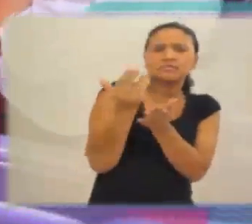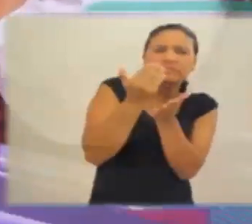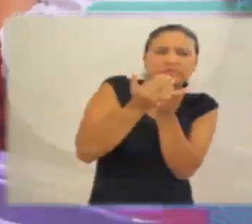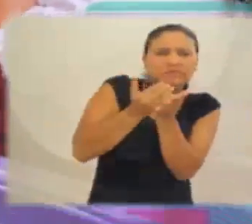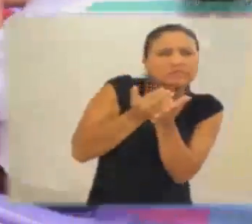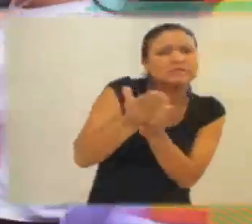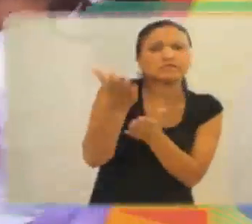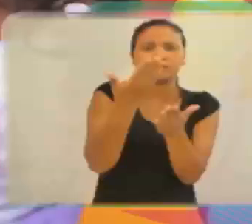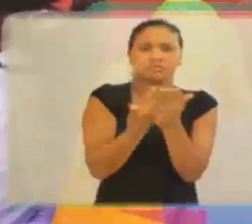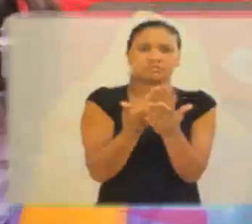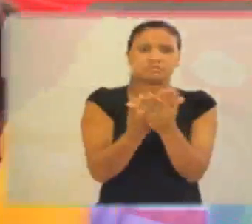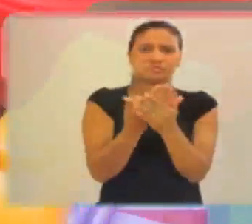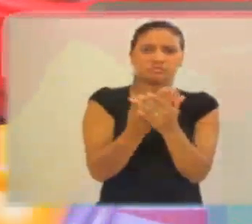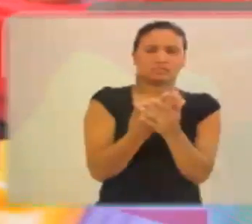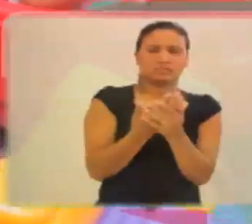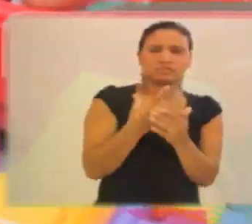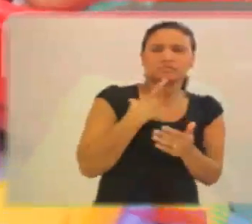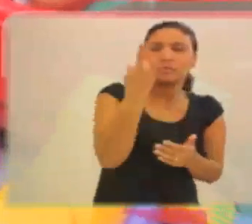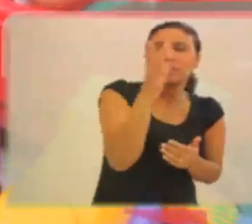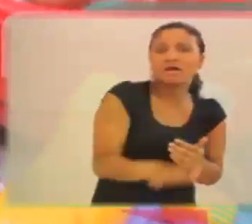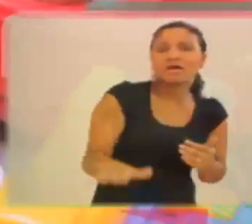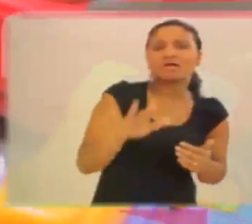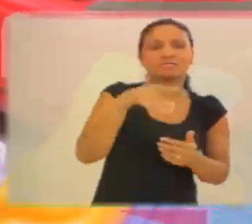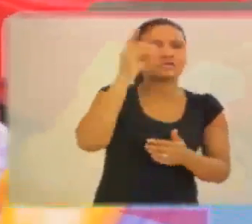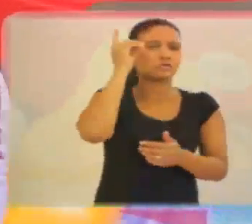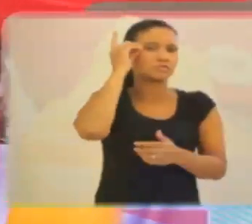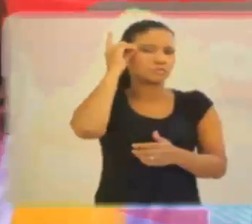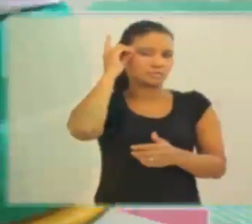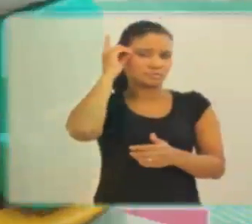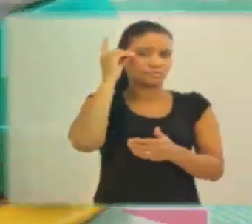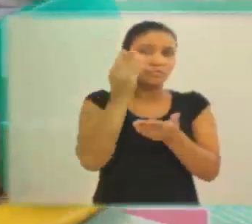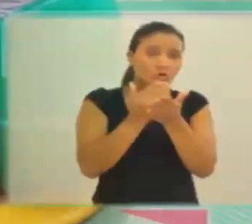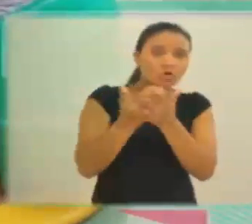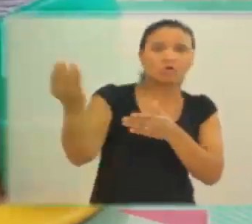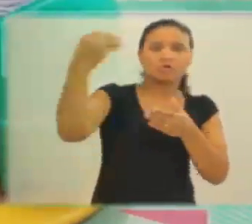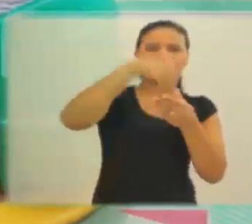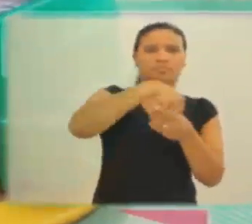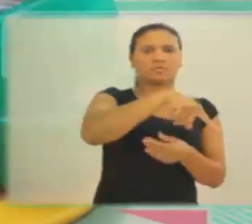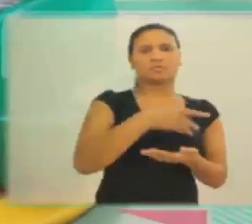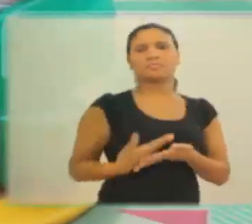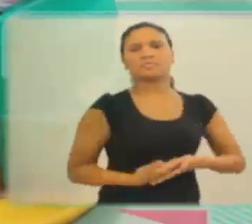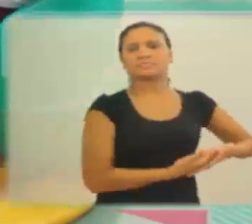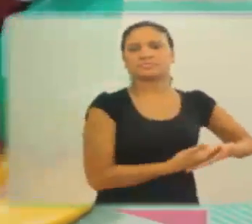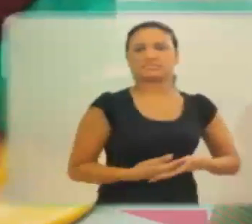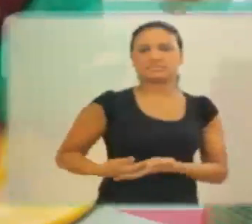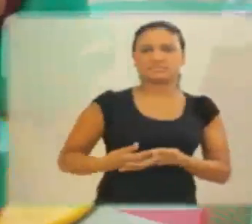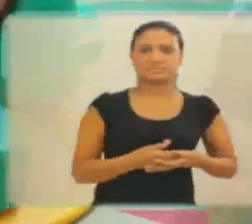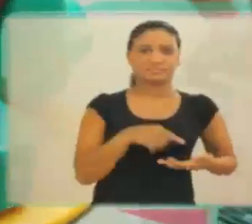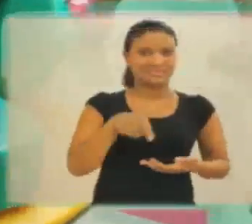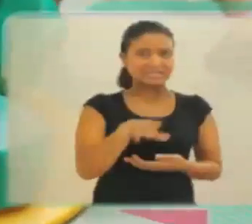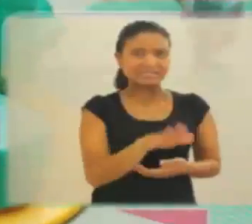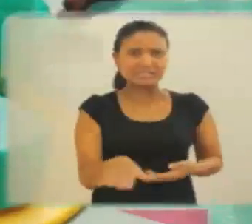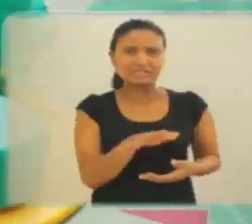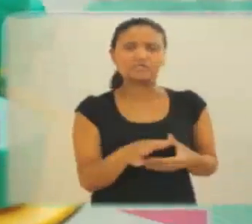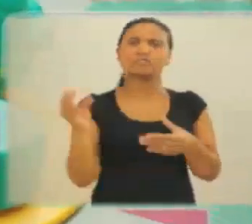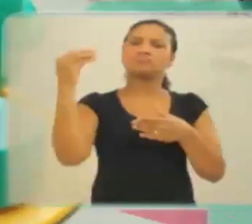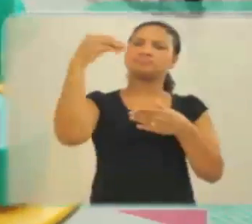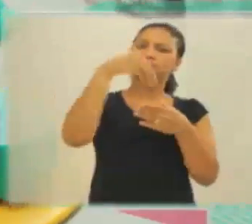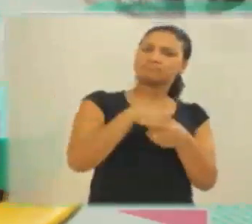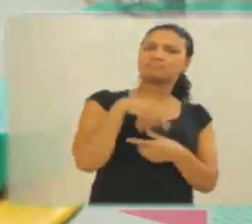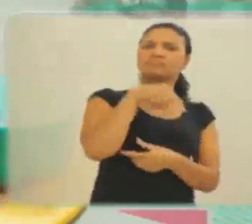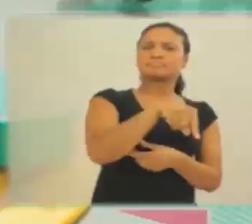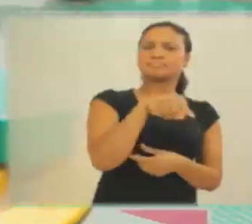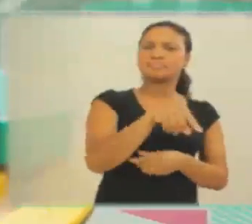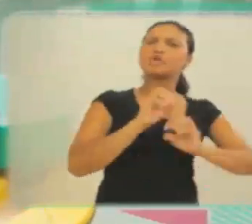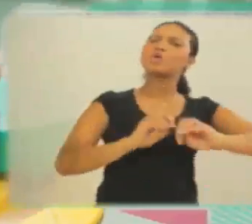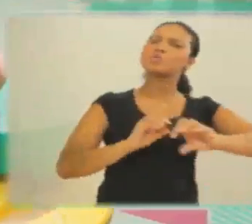síndrome de Down que começou conosco no berçário. Essa criança ficou conosco durante a educação infantil inteira. saiu daqui da escola,